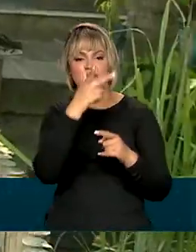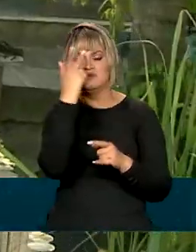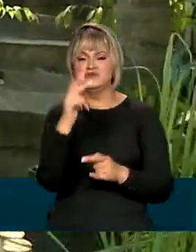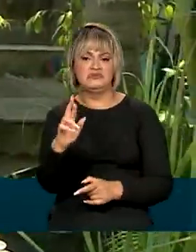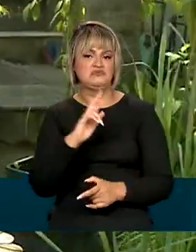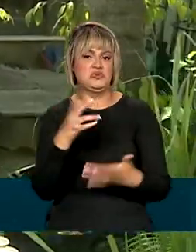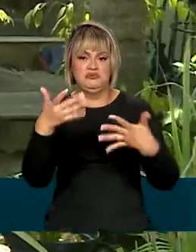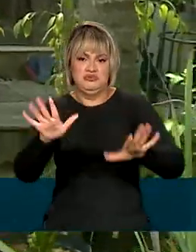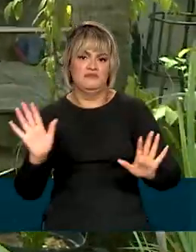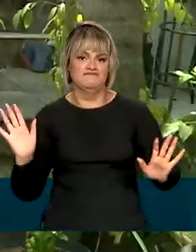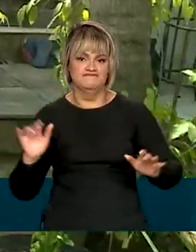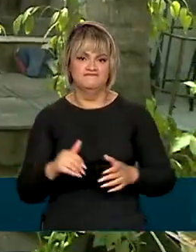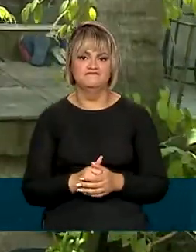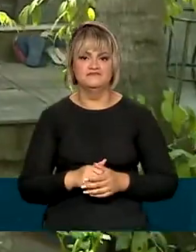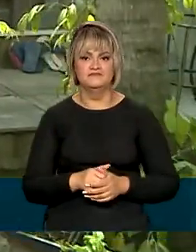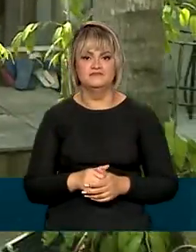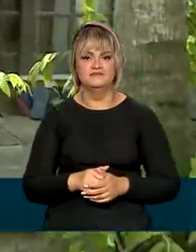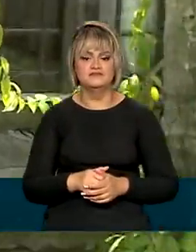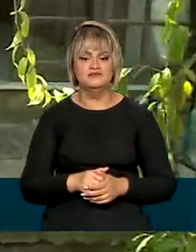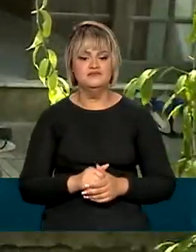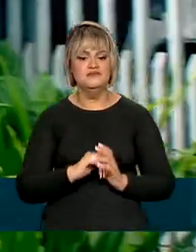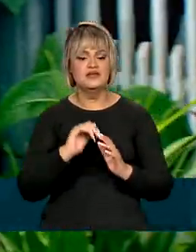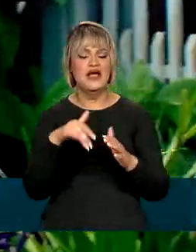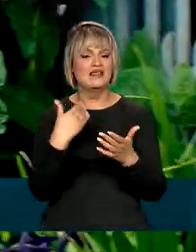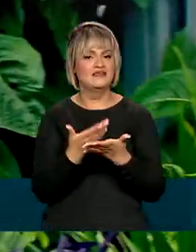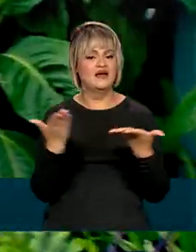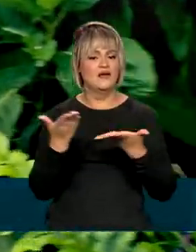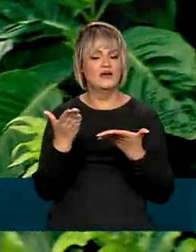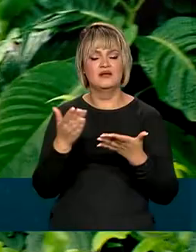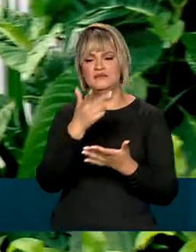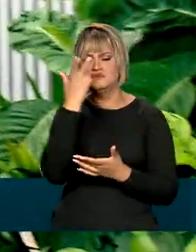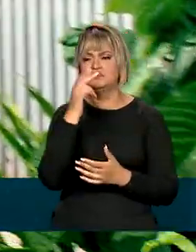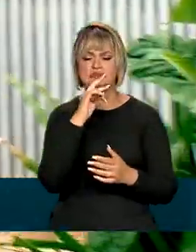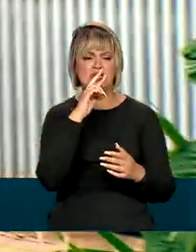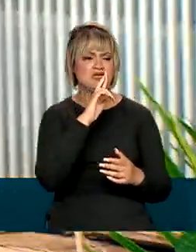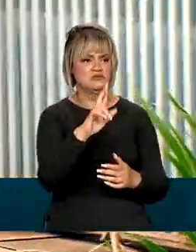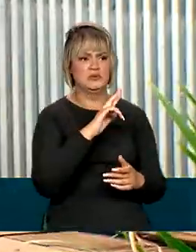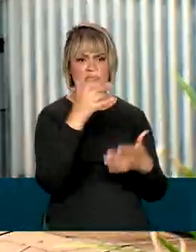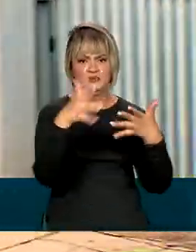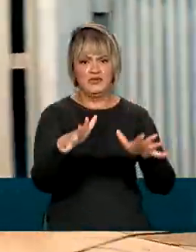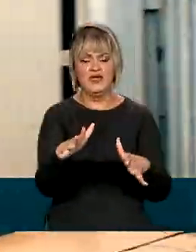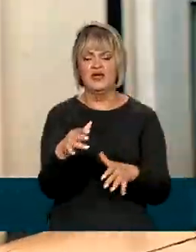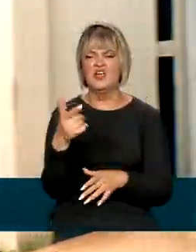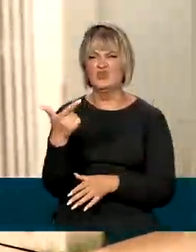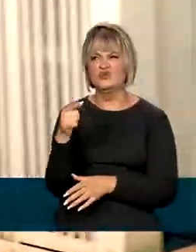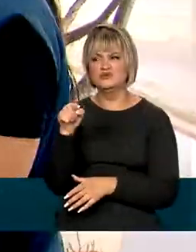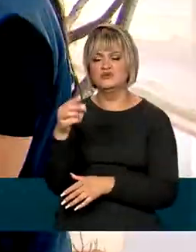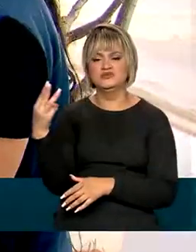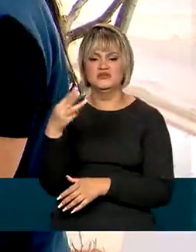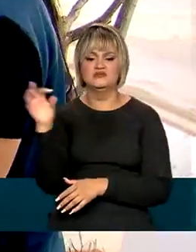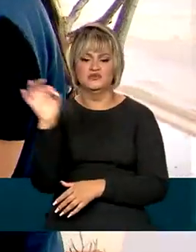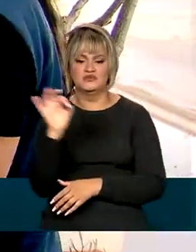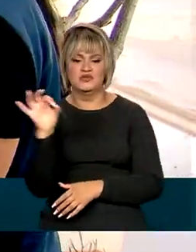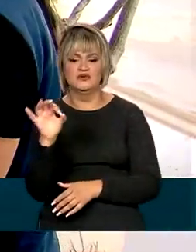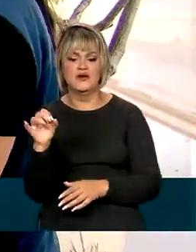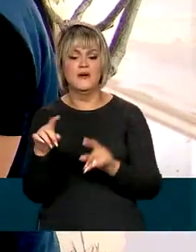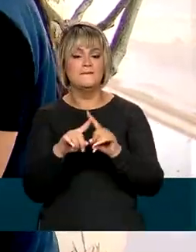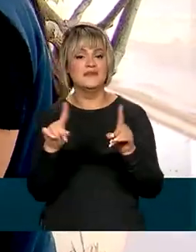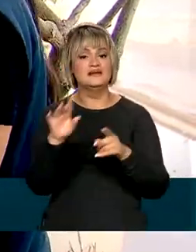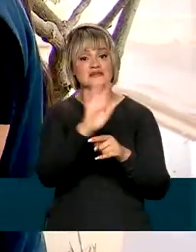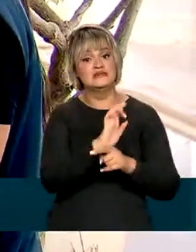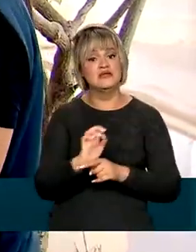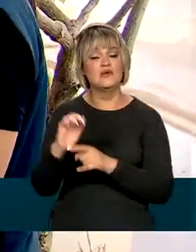recusam a responder à pesquisa. Atualmente, essa taxa de recusa está em 2,33%, mas em alguns